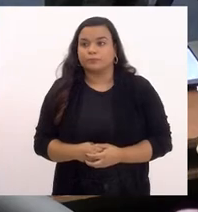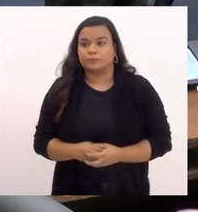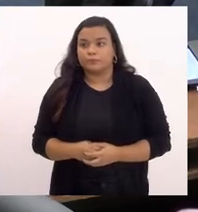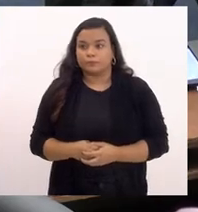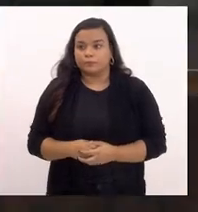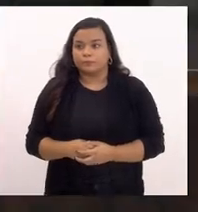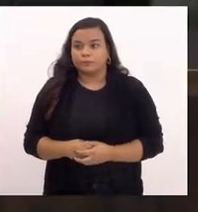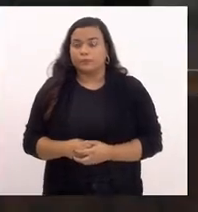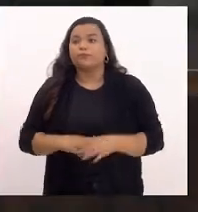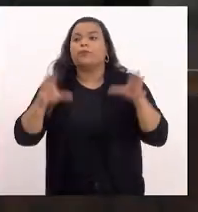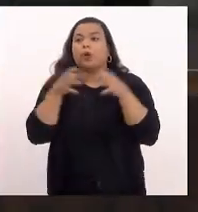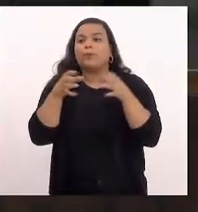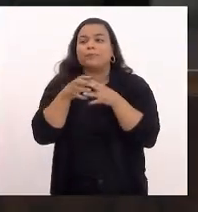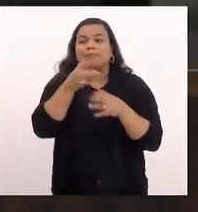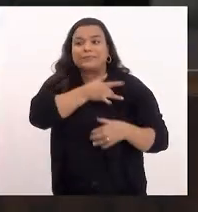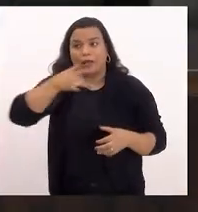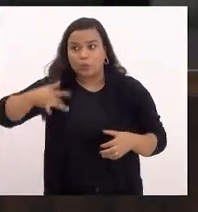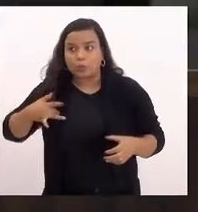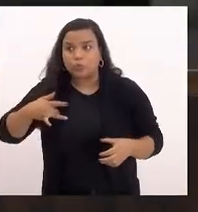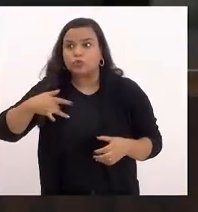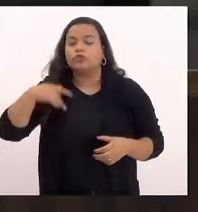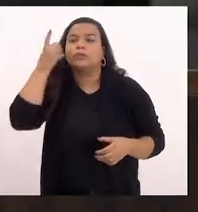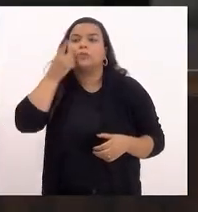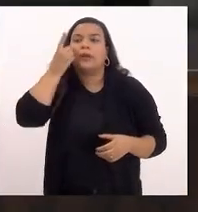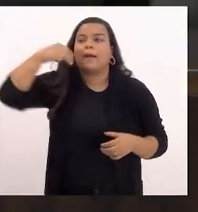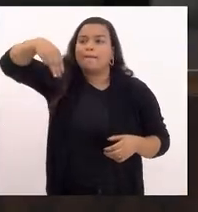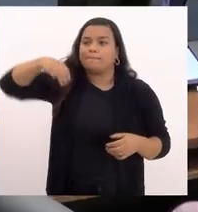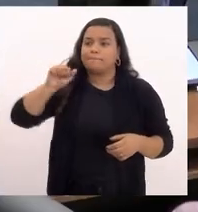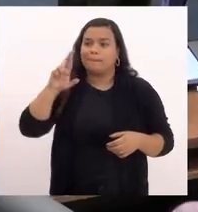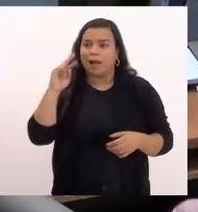pela Comissão de Saúde, deputada Marta Rocha.